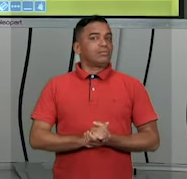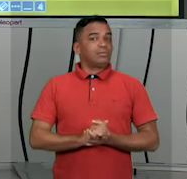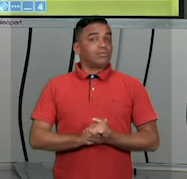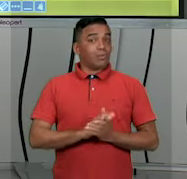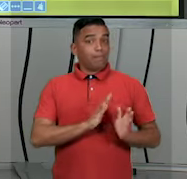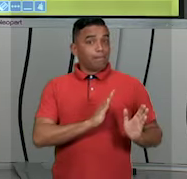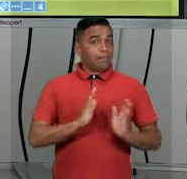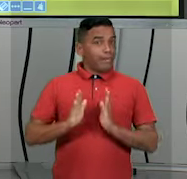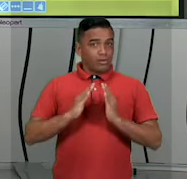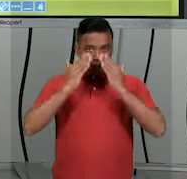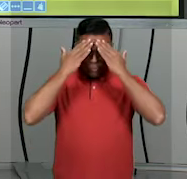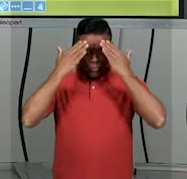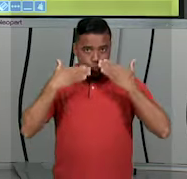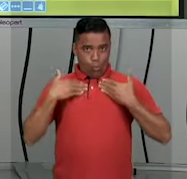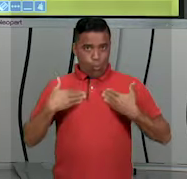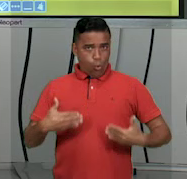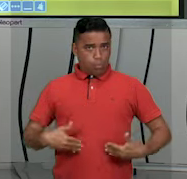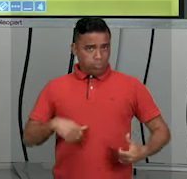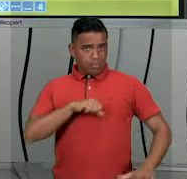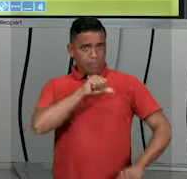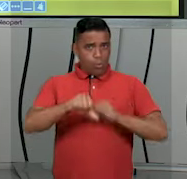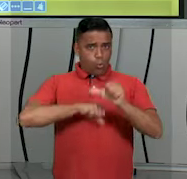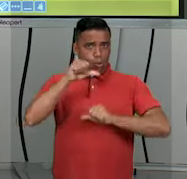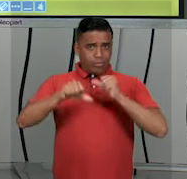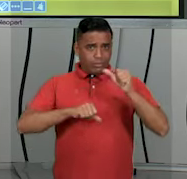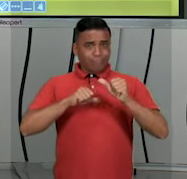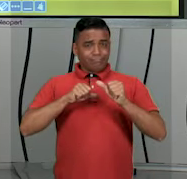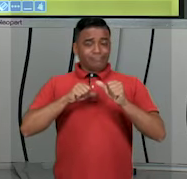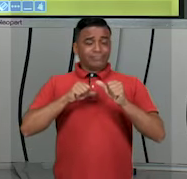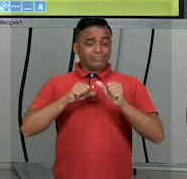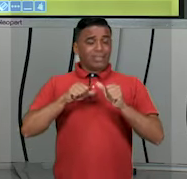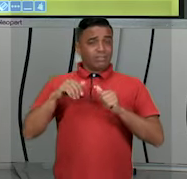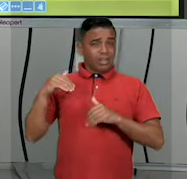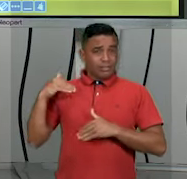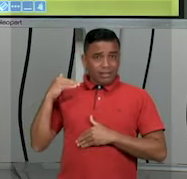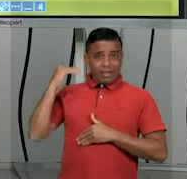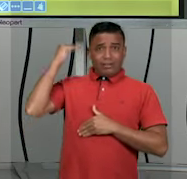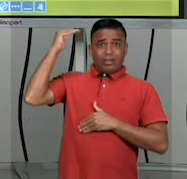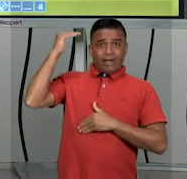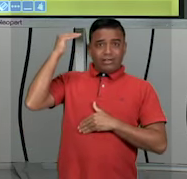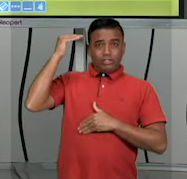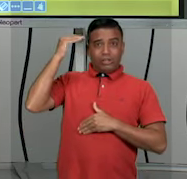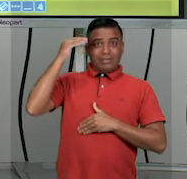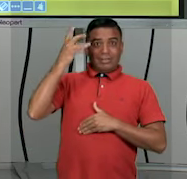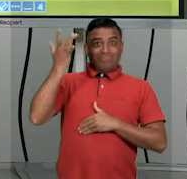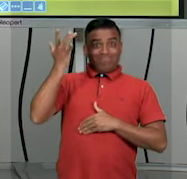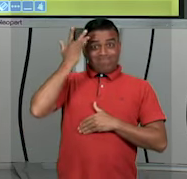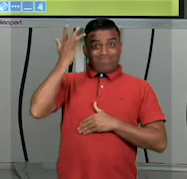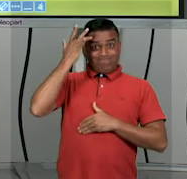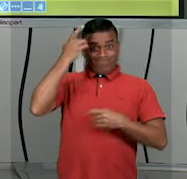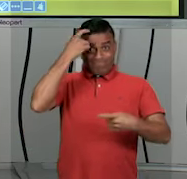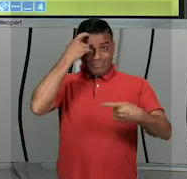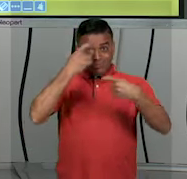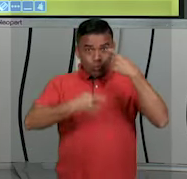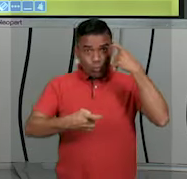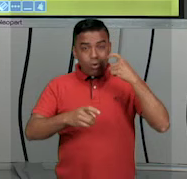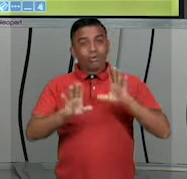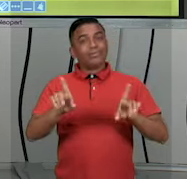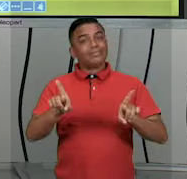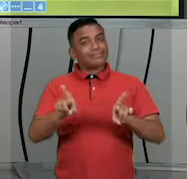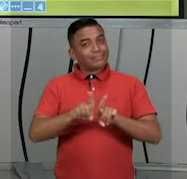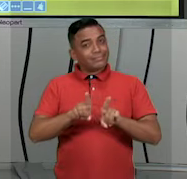onde o seu corpo muda e você chega a essa maturação sexual, você também precisa cuidar da sua